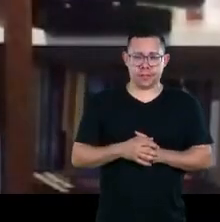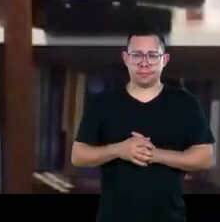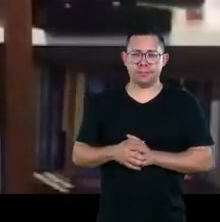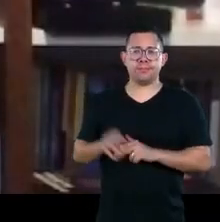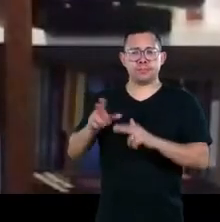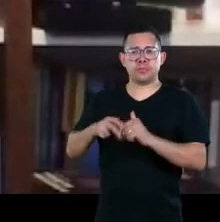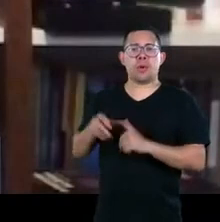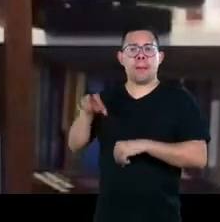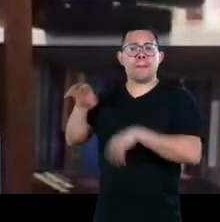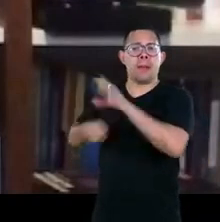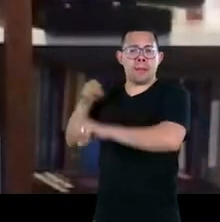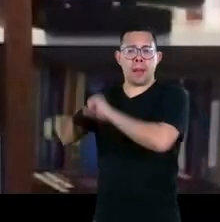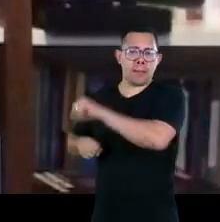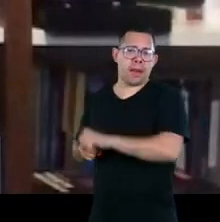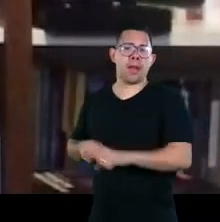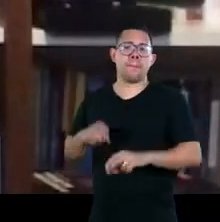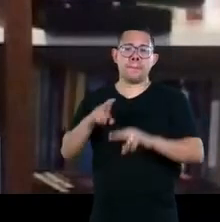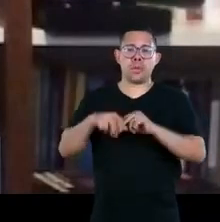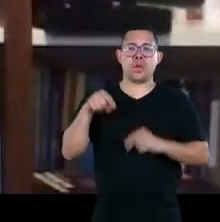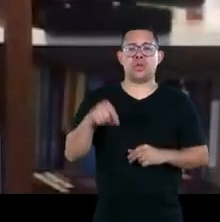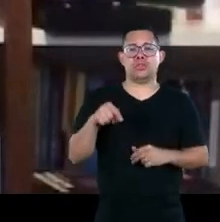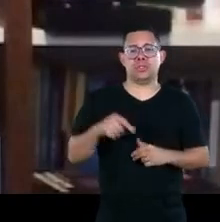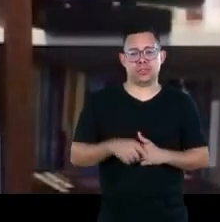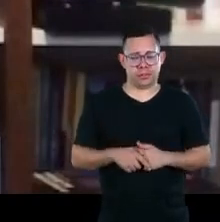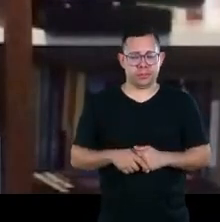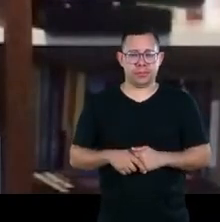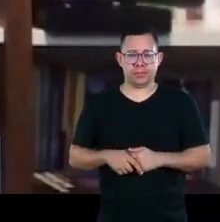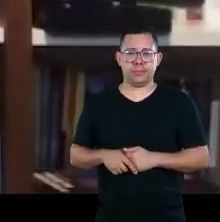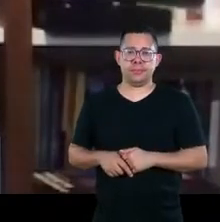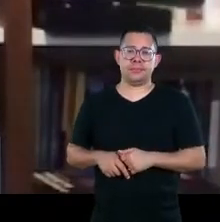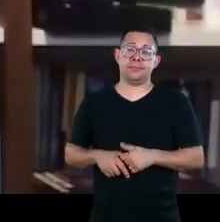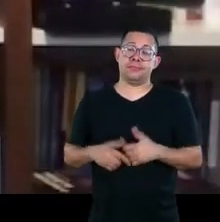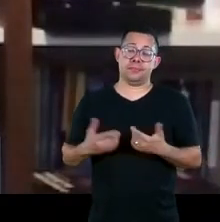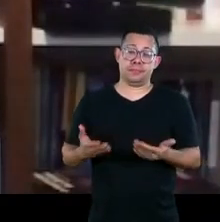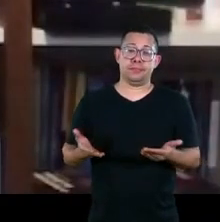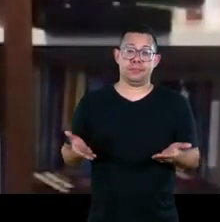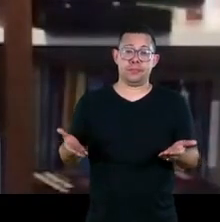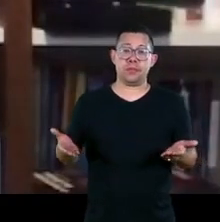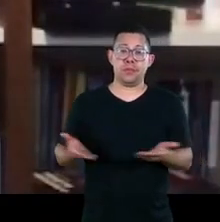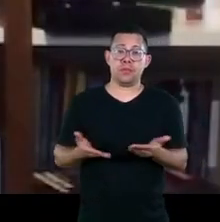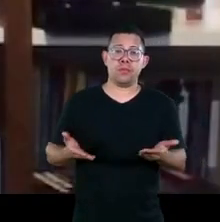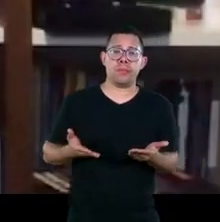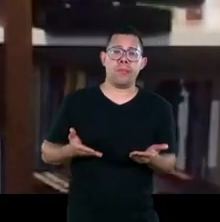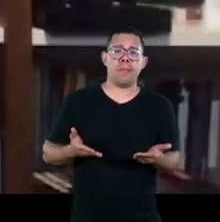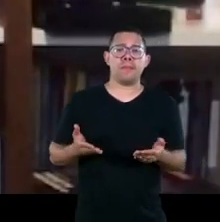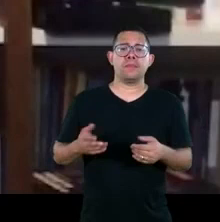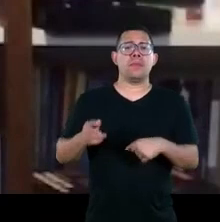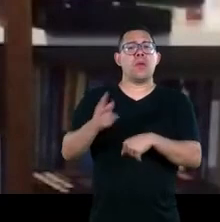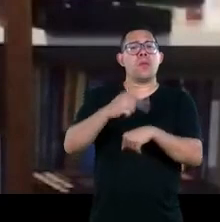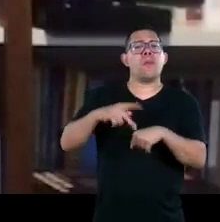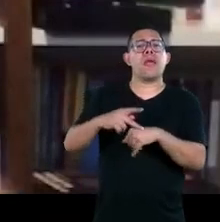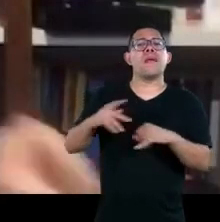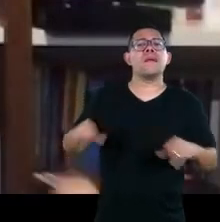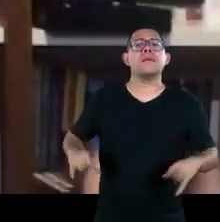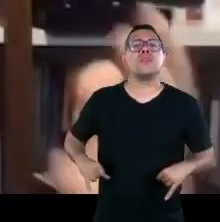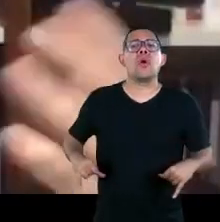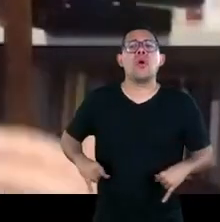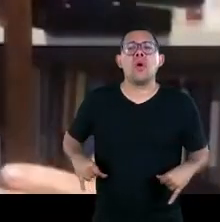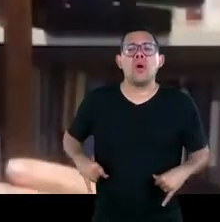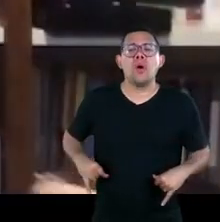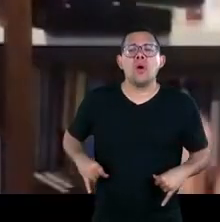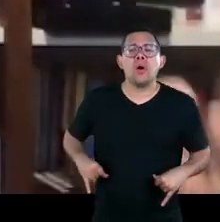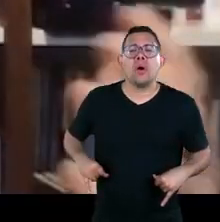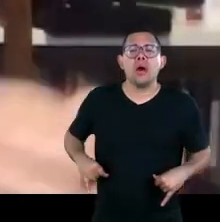colonizados de repente exploraram de tal ordem e hoje quais são os países que sofrem de fome são os